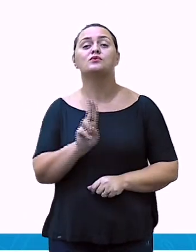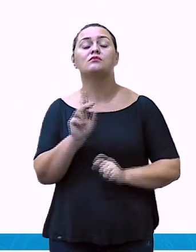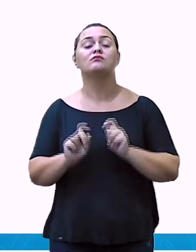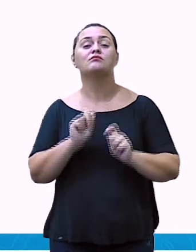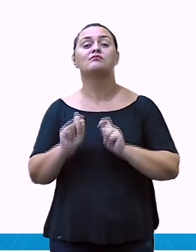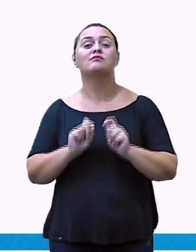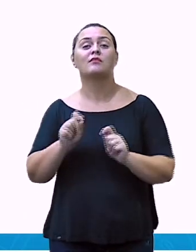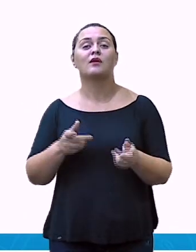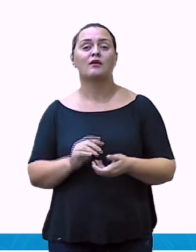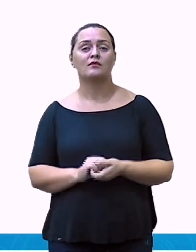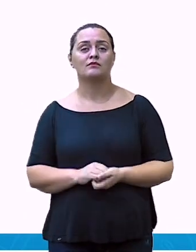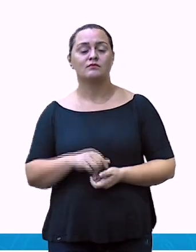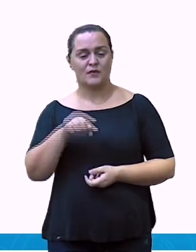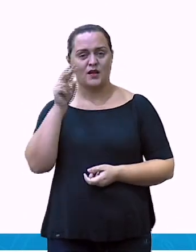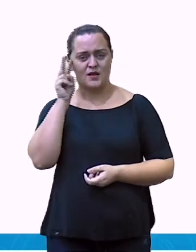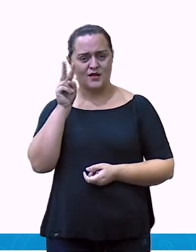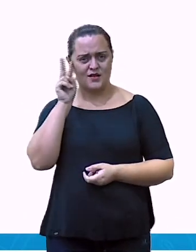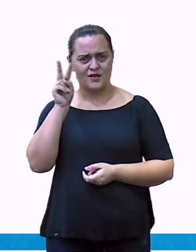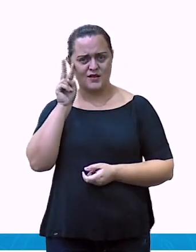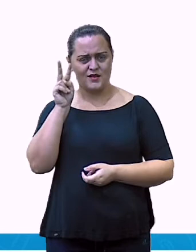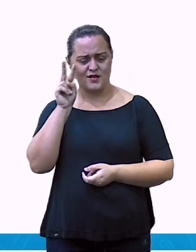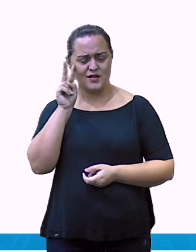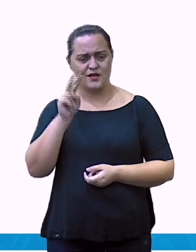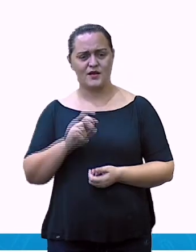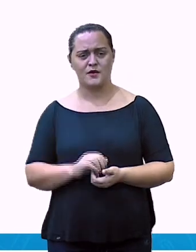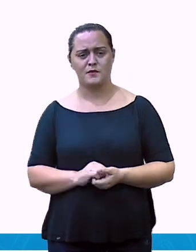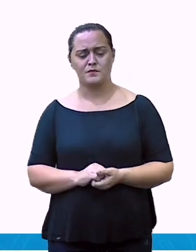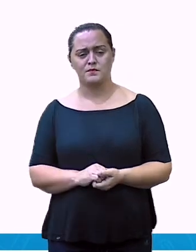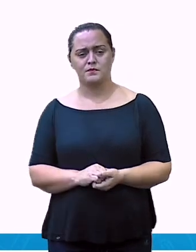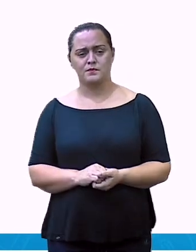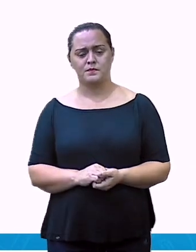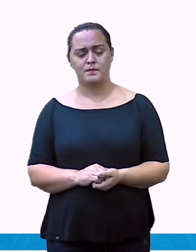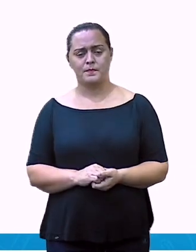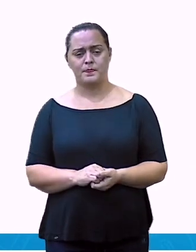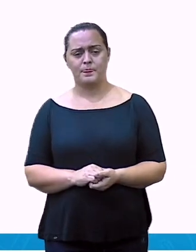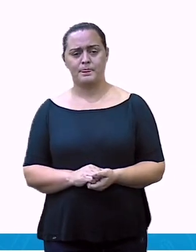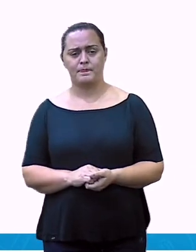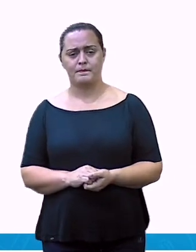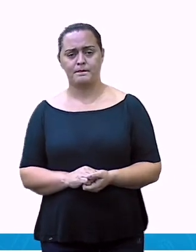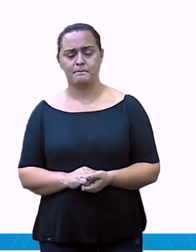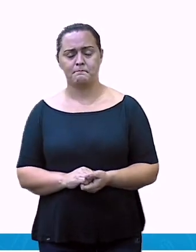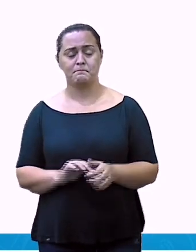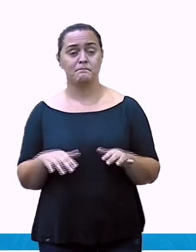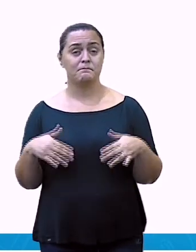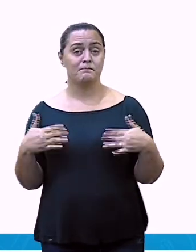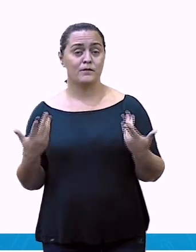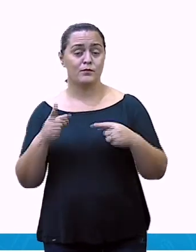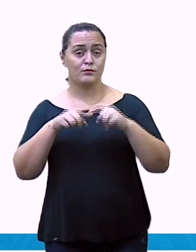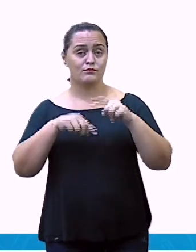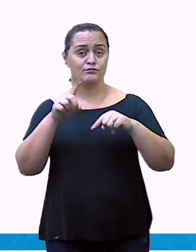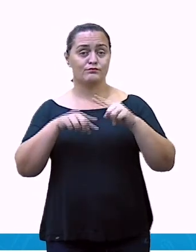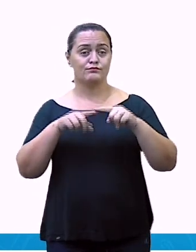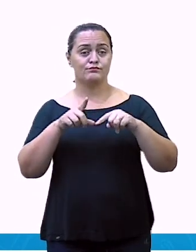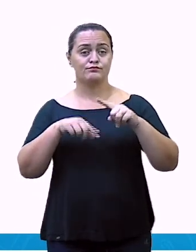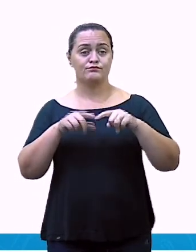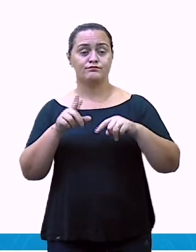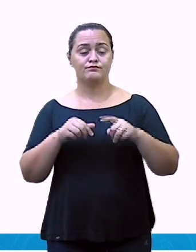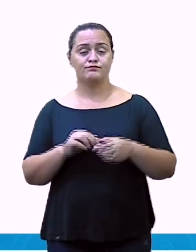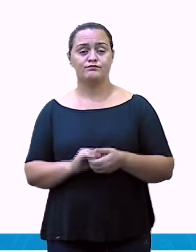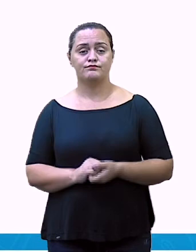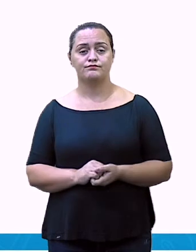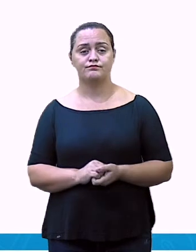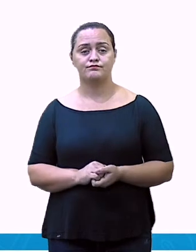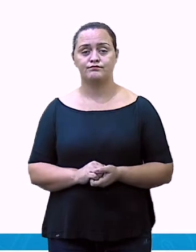é utilizada a oca como moradia. Então, quais materiais usados para fazer a